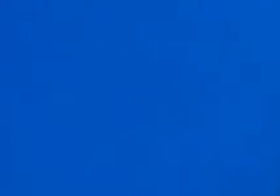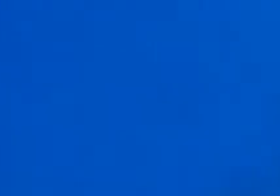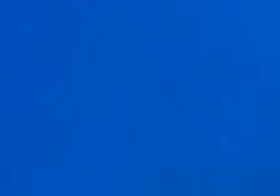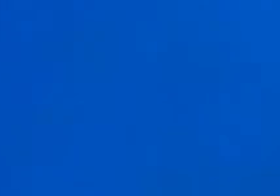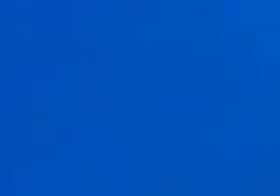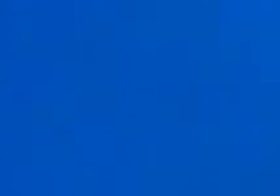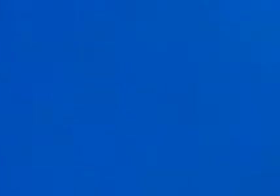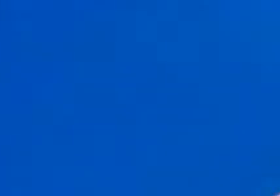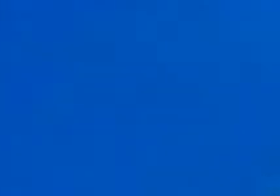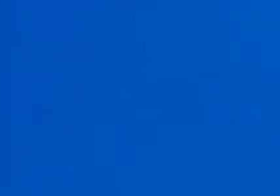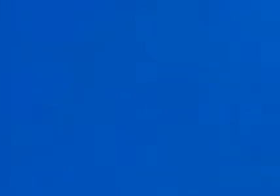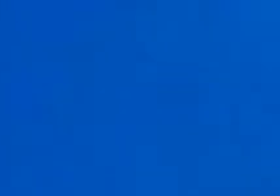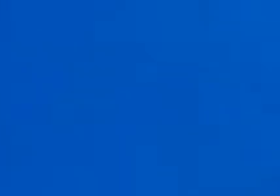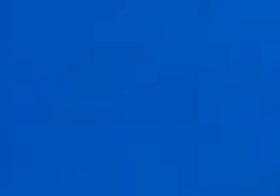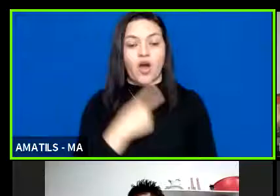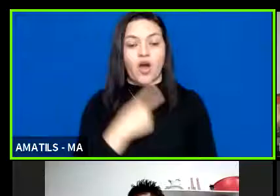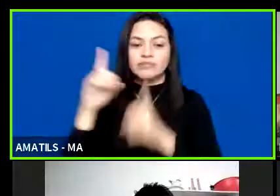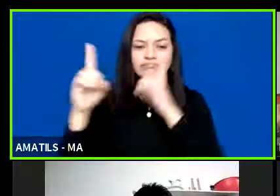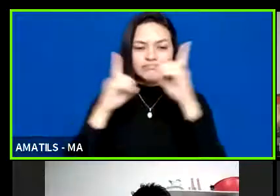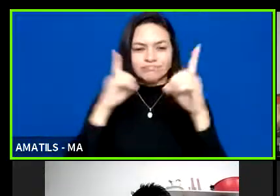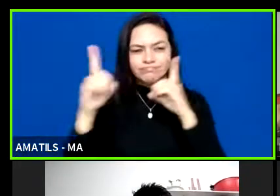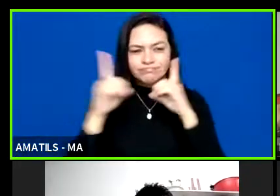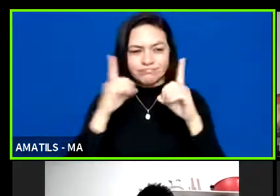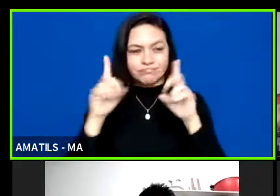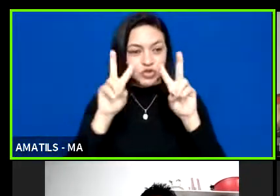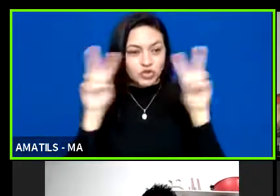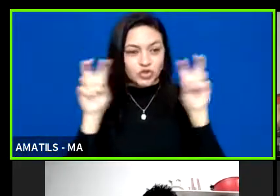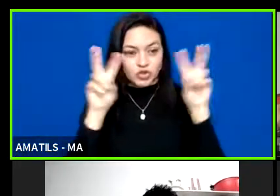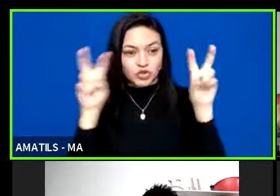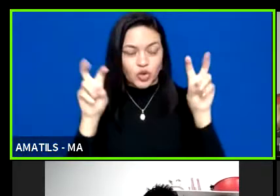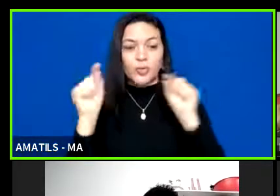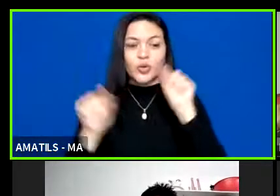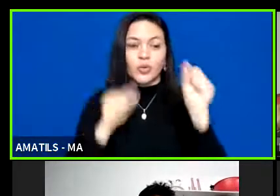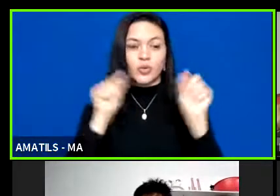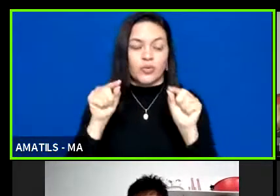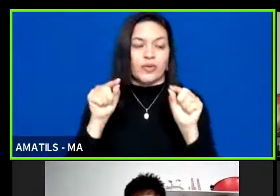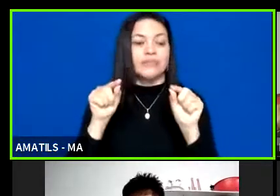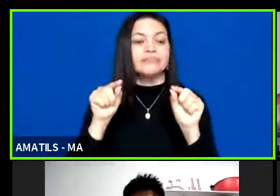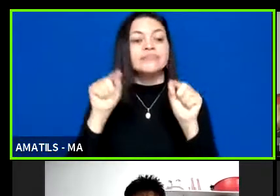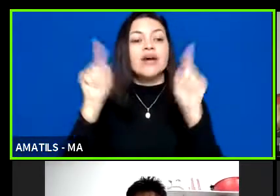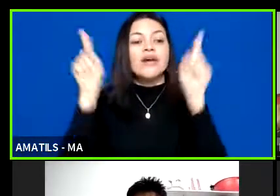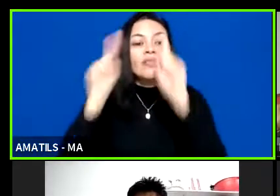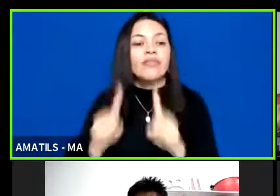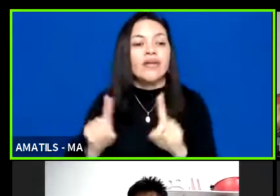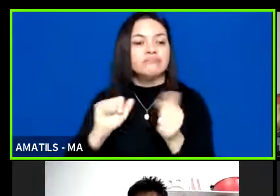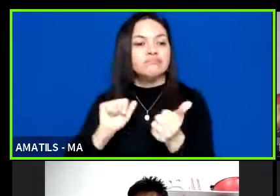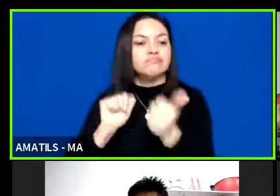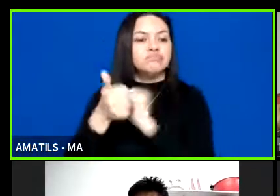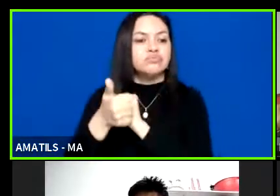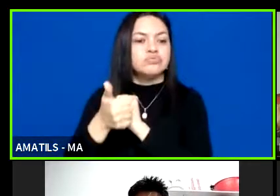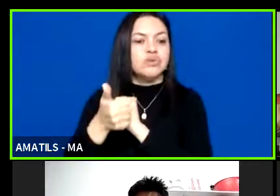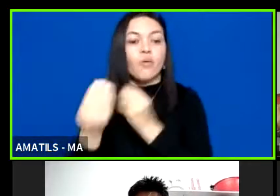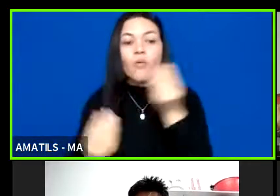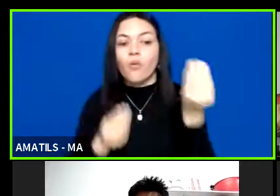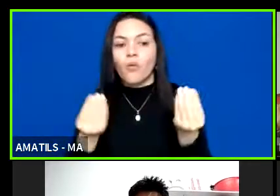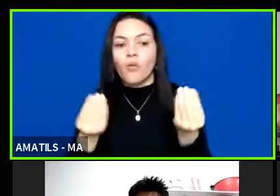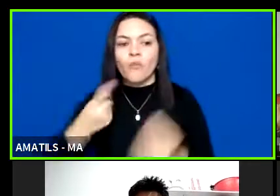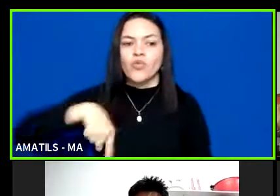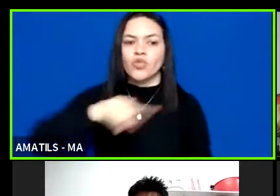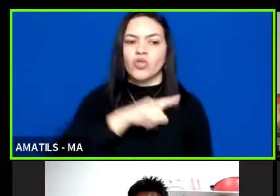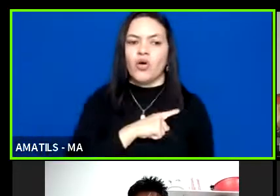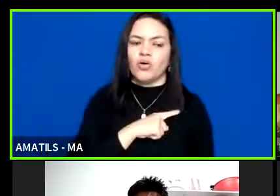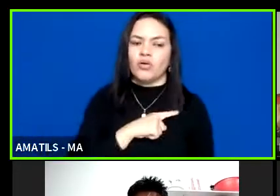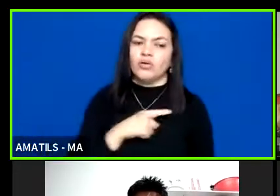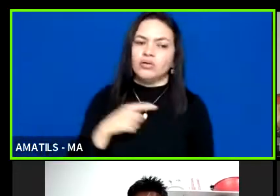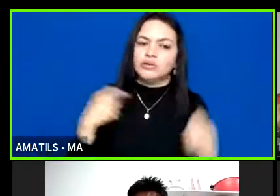dialogarmos sobre o paradisporto e a forma que devemos fazer, o